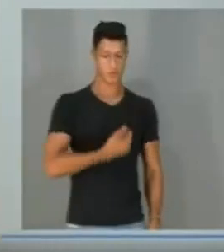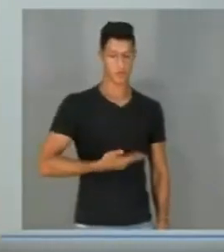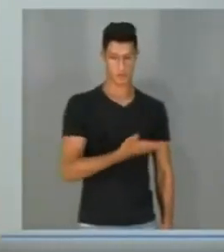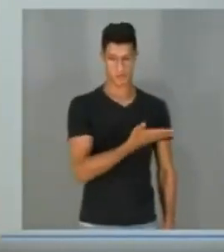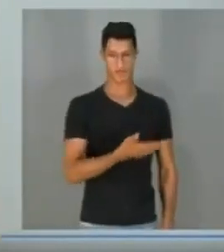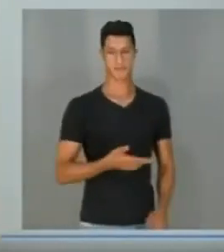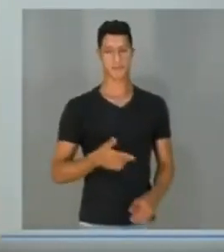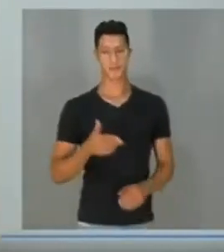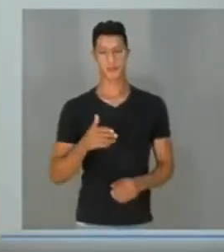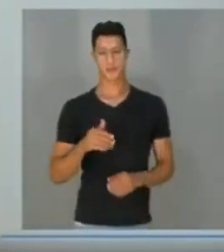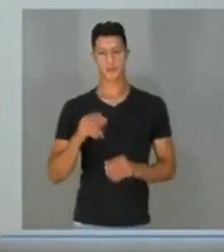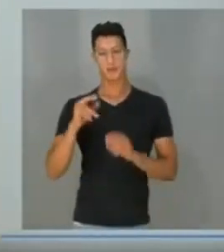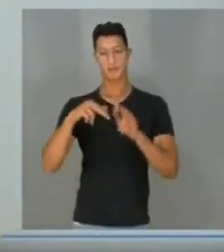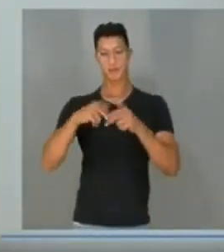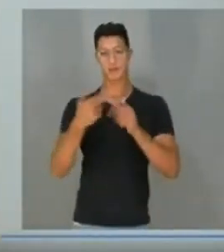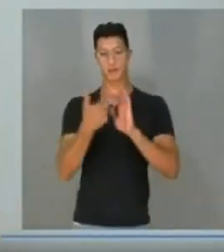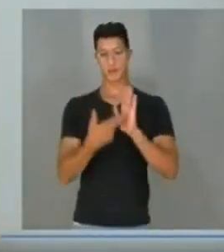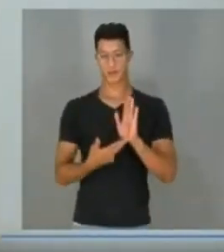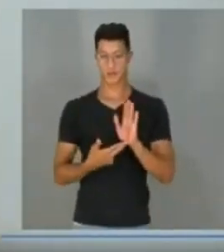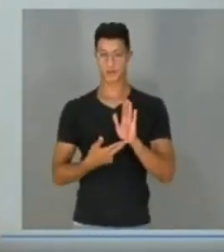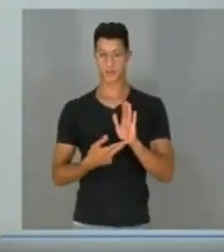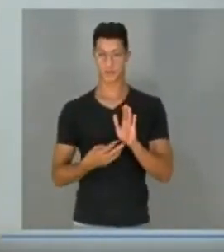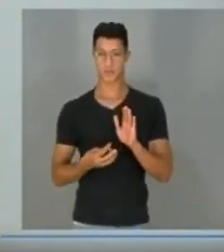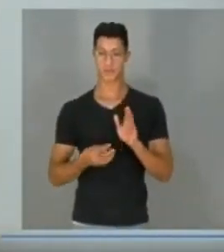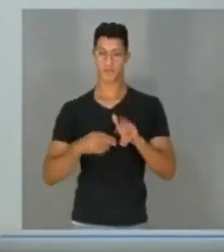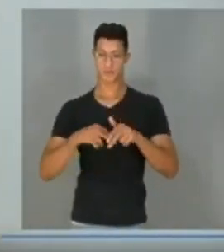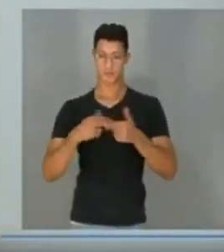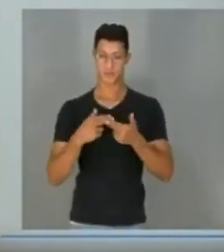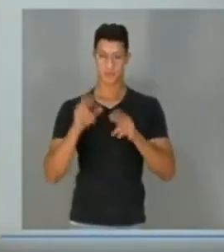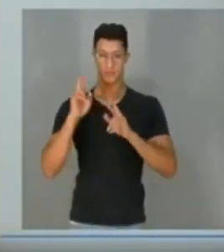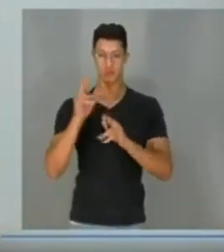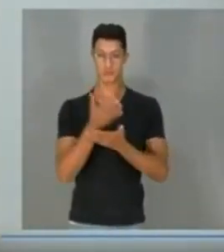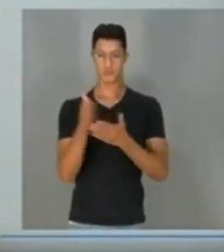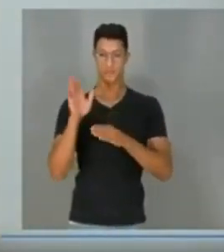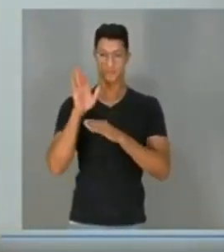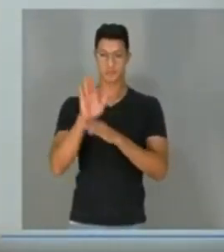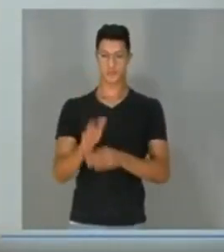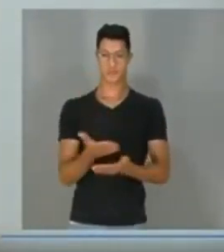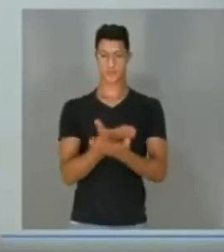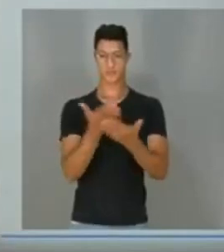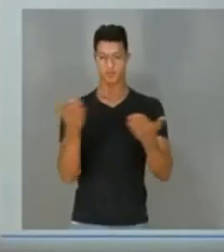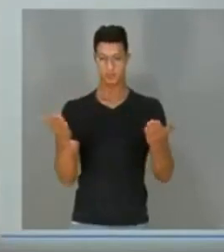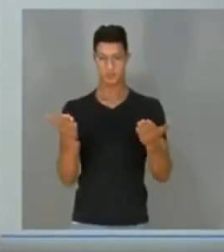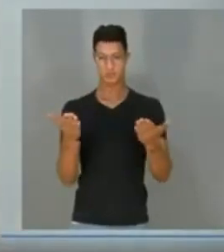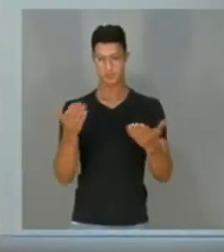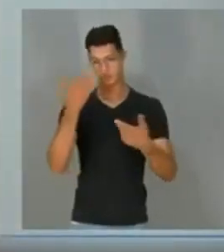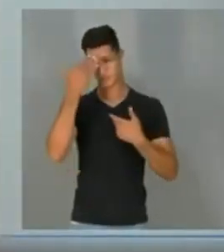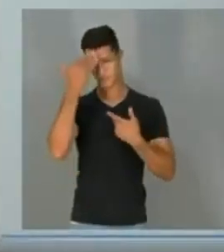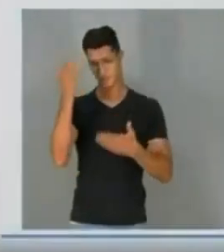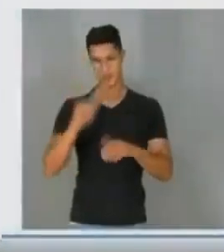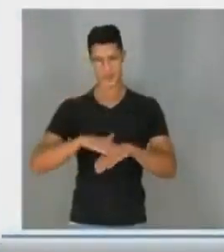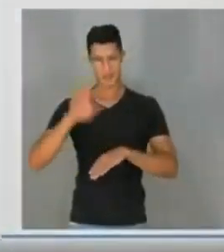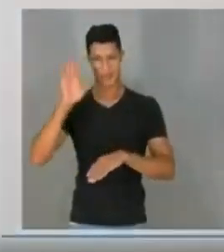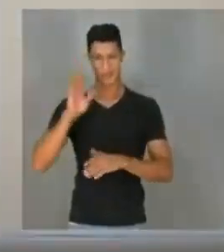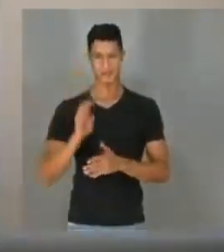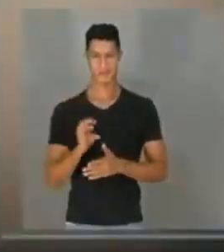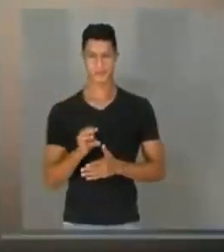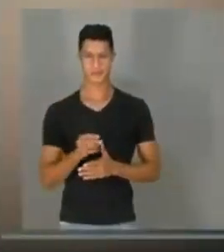exatamente por não ser regulamentada. Então é isso, espero poder ter ajudado um pouquinho. Até mais.